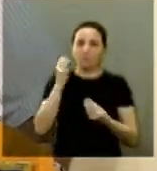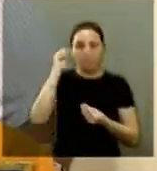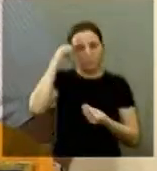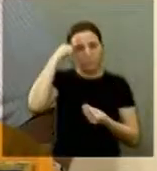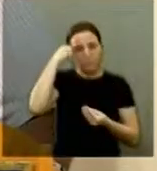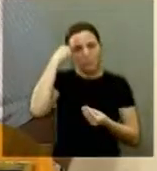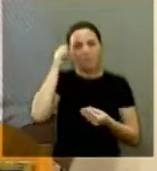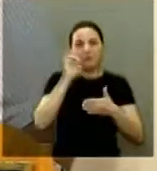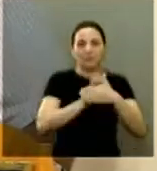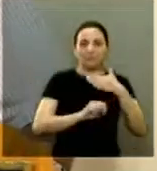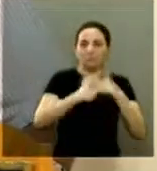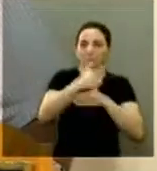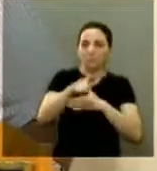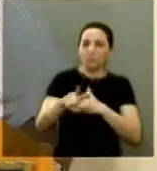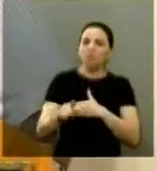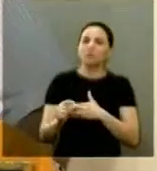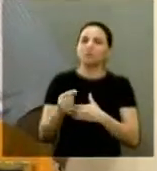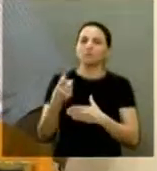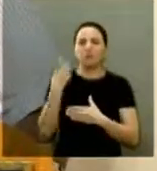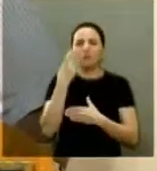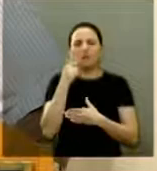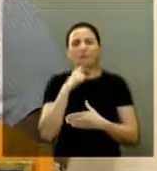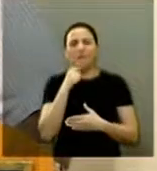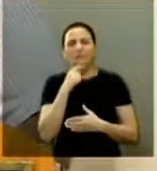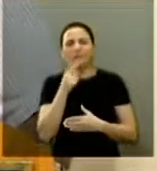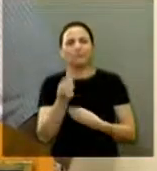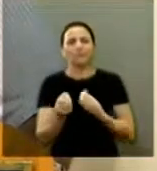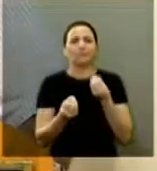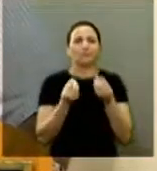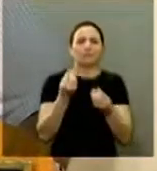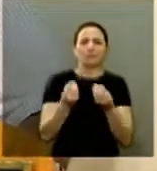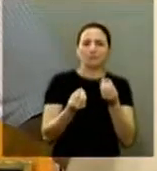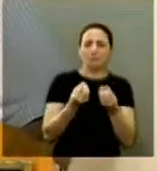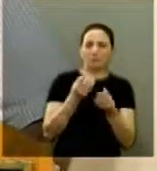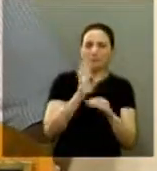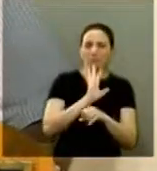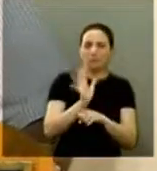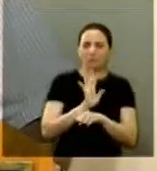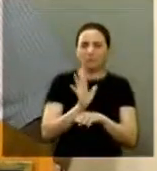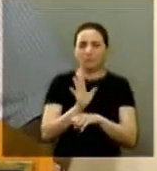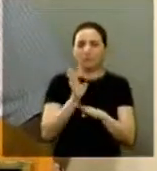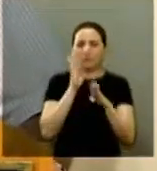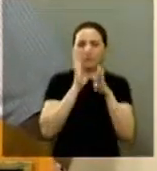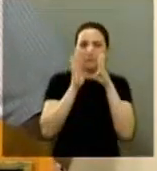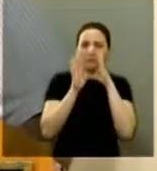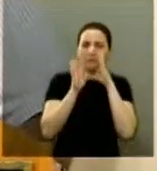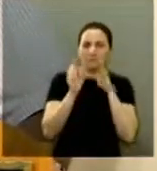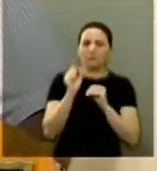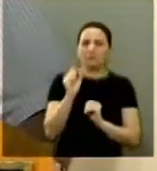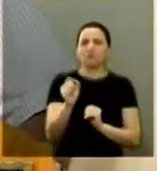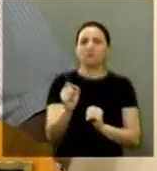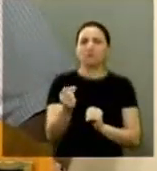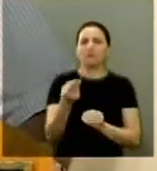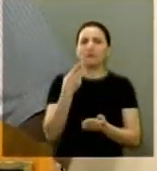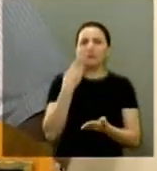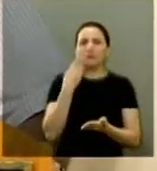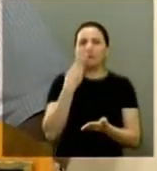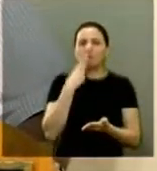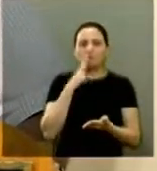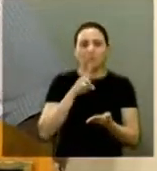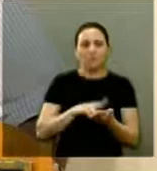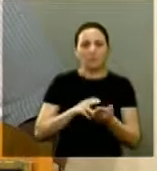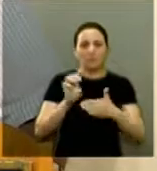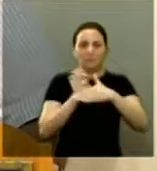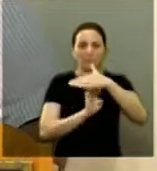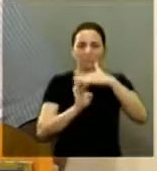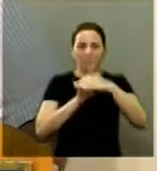dúvida do aparelhamento dessa agora a gente está vendo inúmeros vídeos no facebook sobre o correio do aparelhamento feito